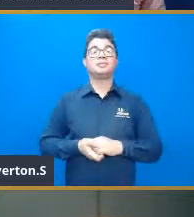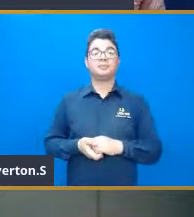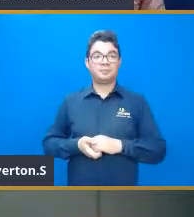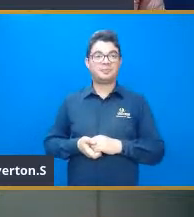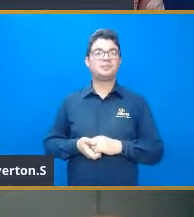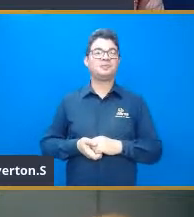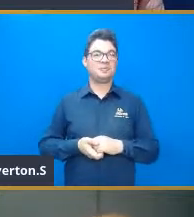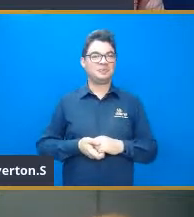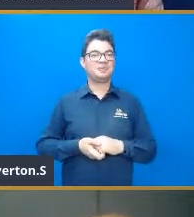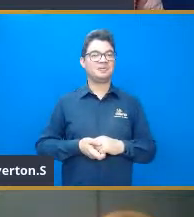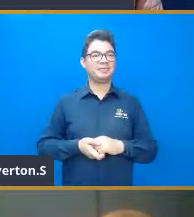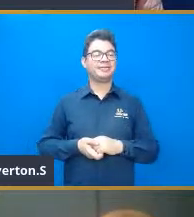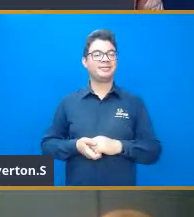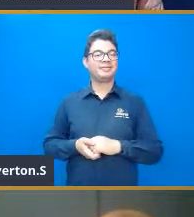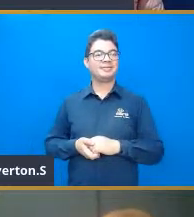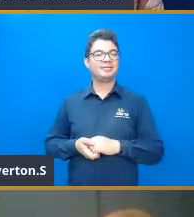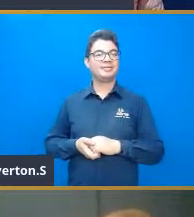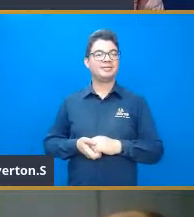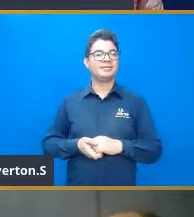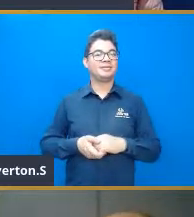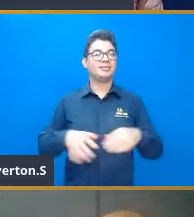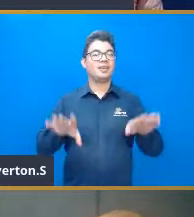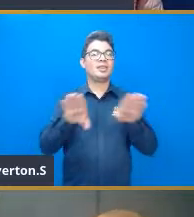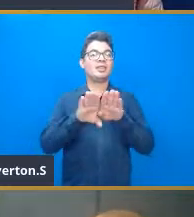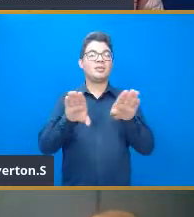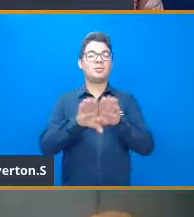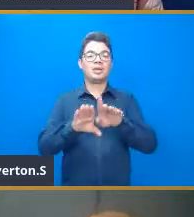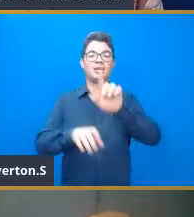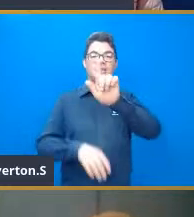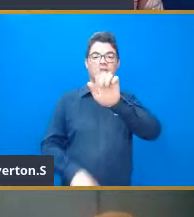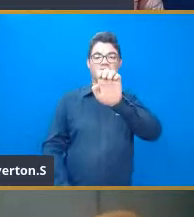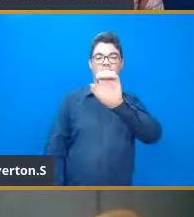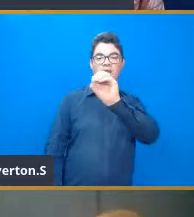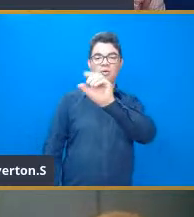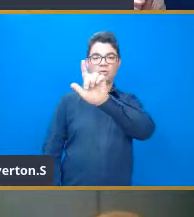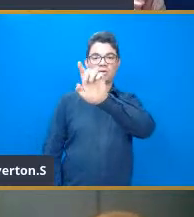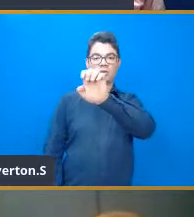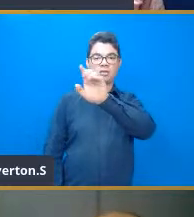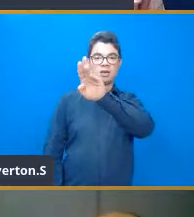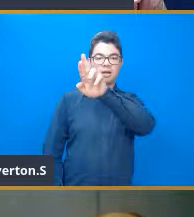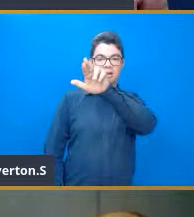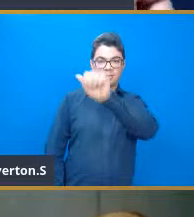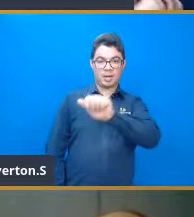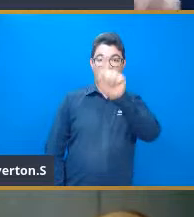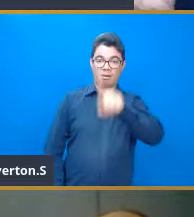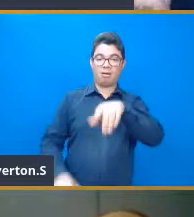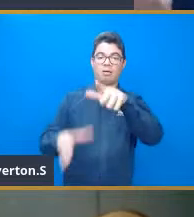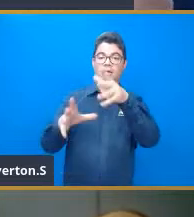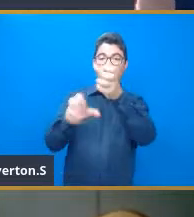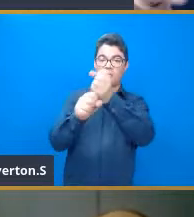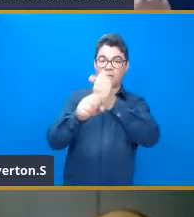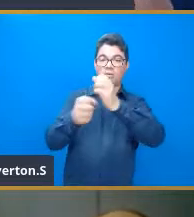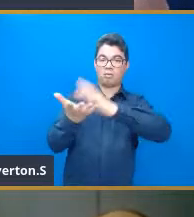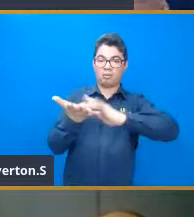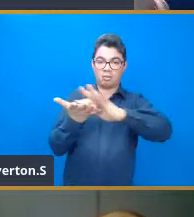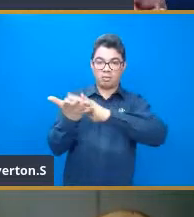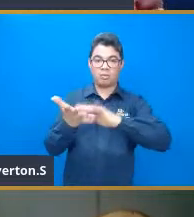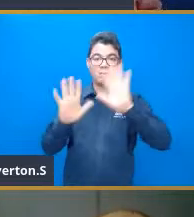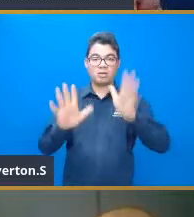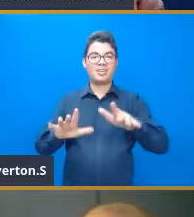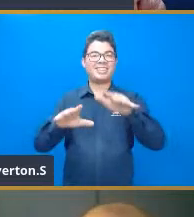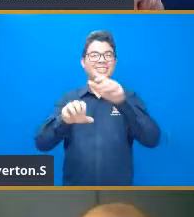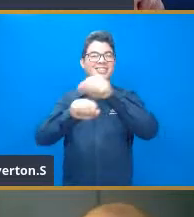igual o Anderson falou, o GeoGebra é uma calculadora, assim, o GeoGebra é excelente, né, inclusive ele já faz os gráficos, é uma